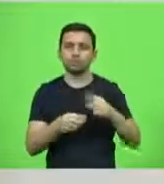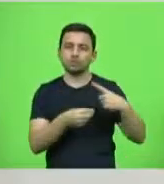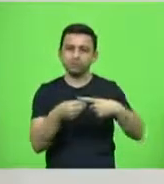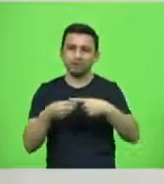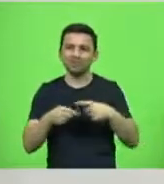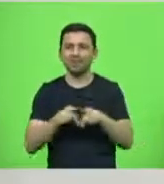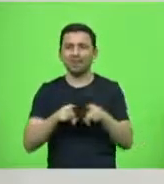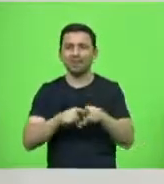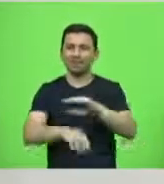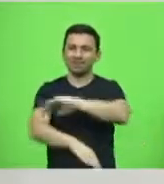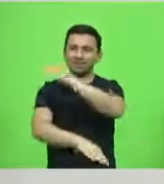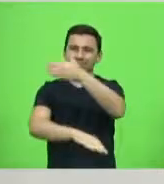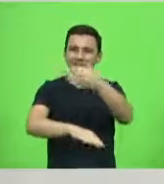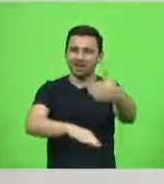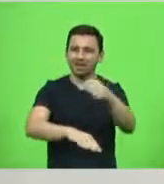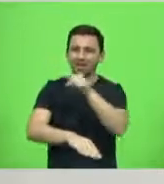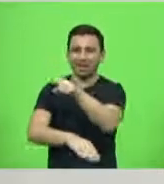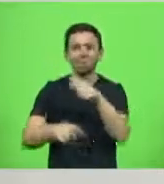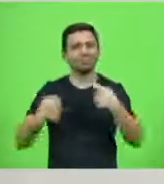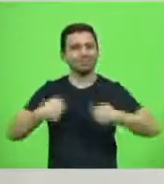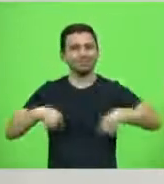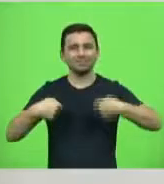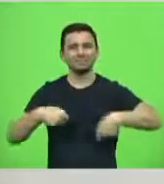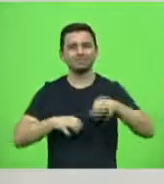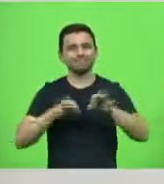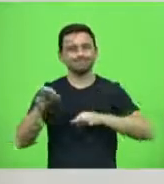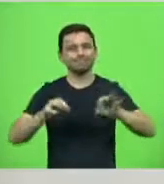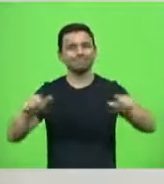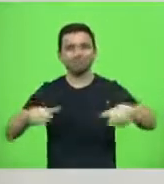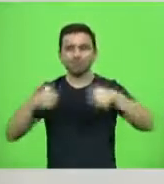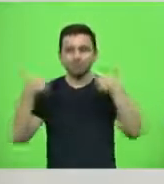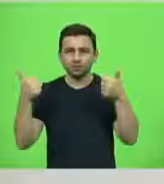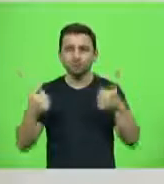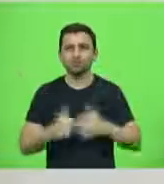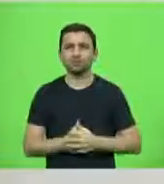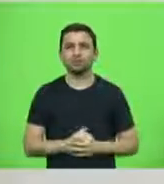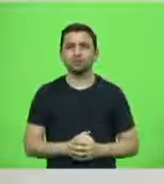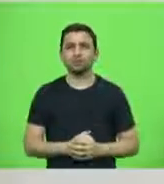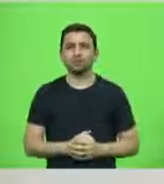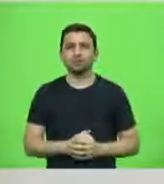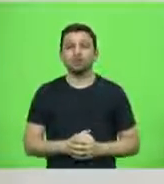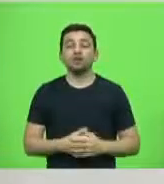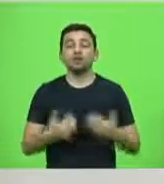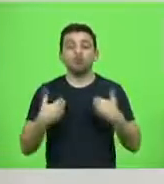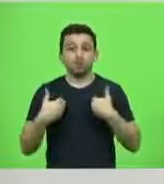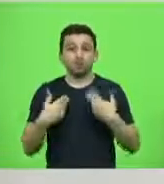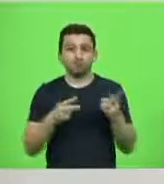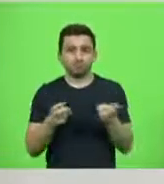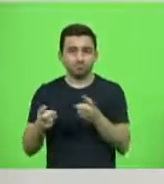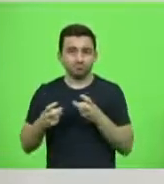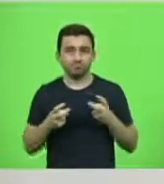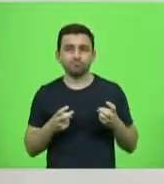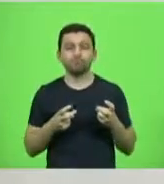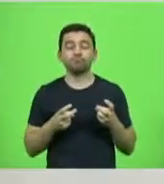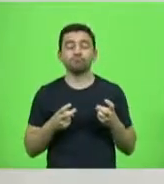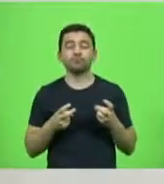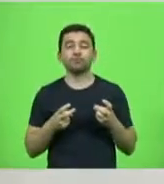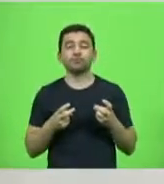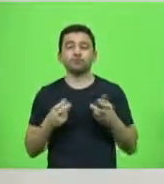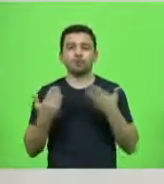foi um problema, precisa de melhorias. Então, eu vejo como prioridade do Estado